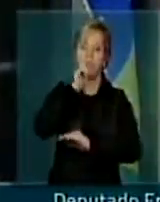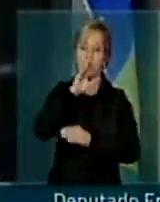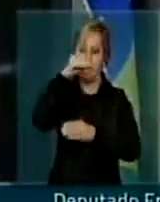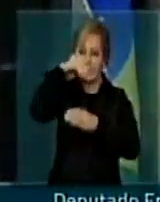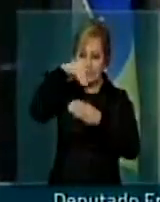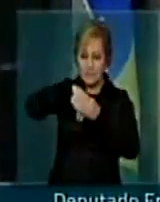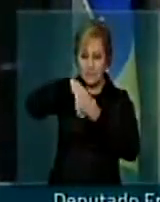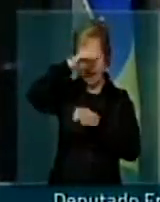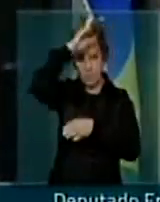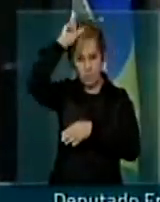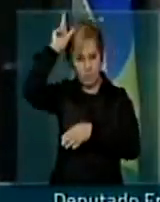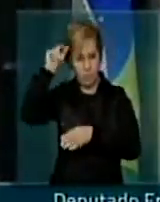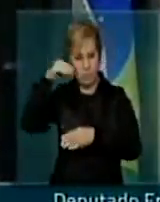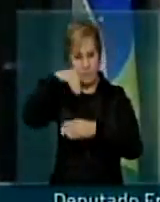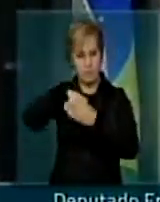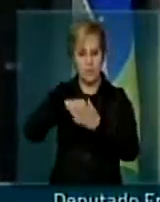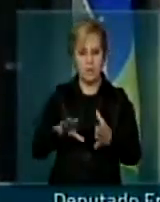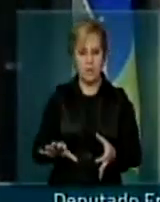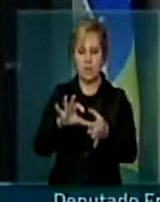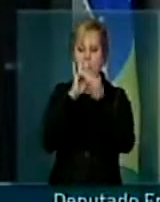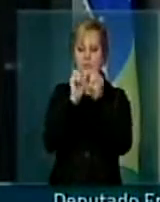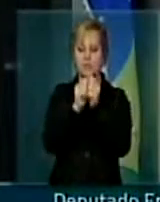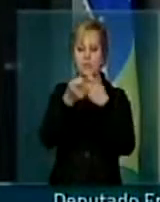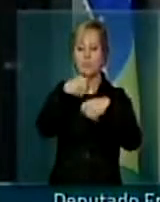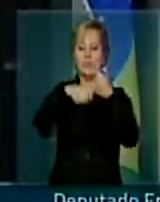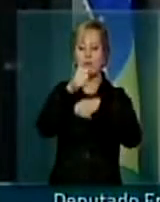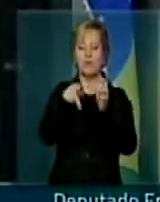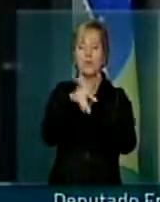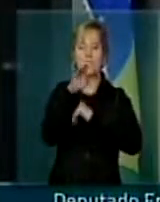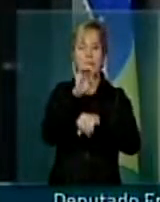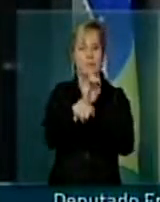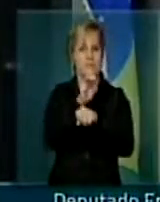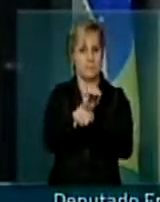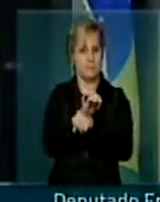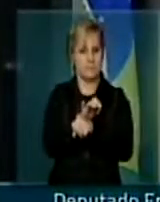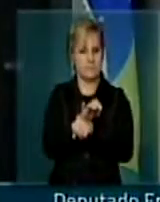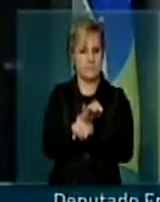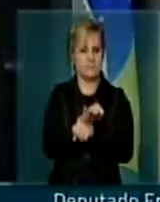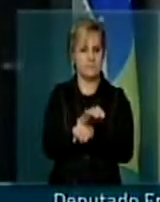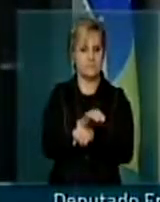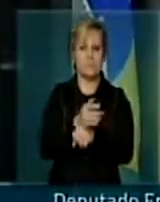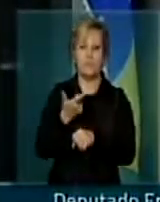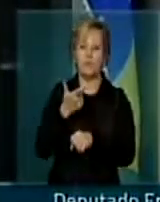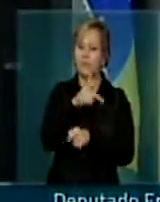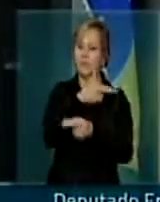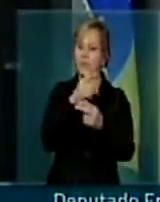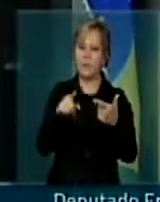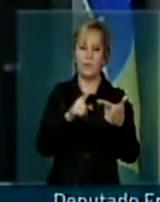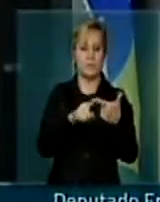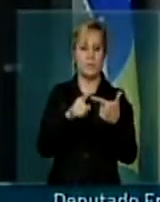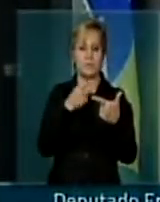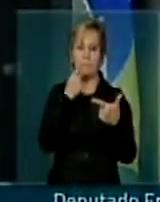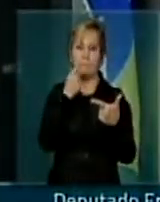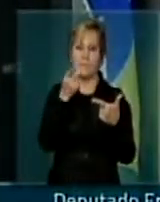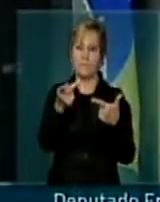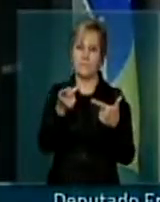à economia do estado. Uma outra, companheiros, geral,